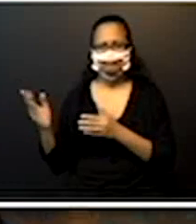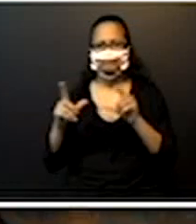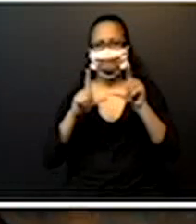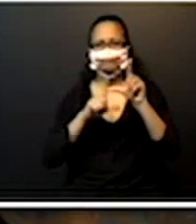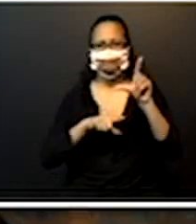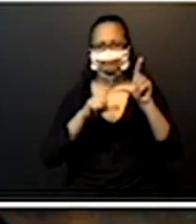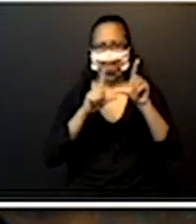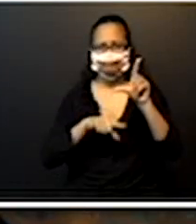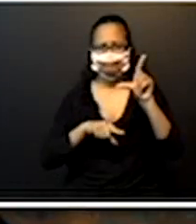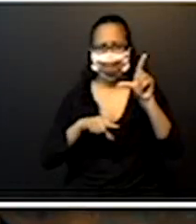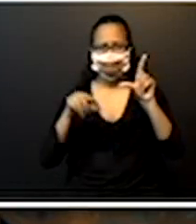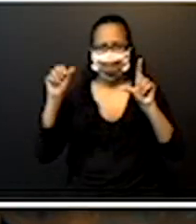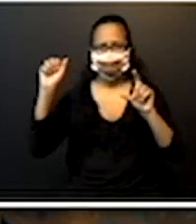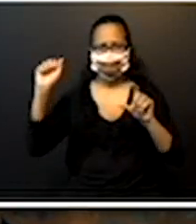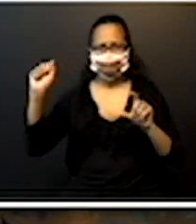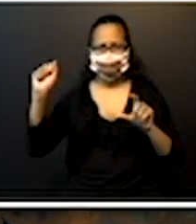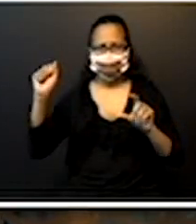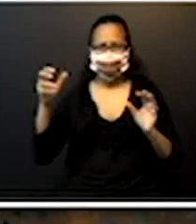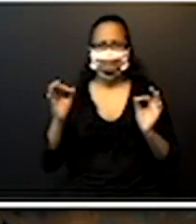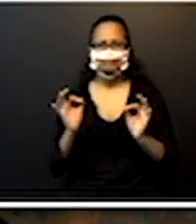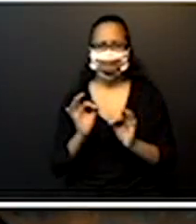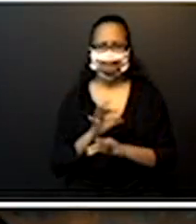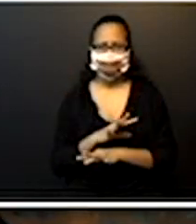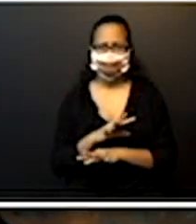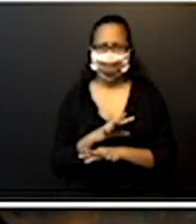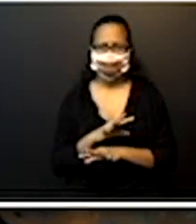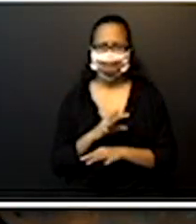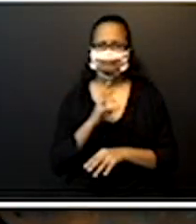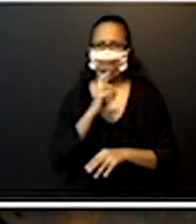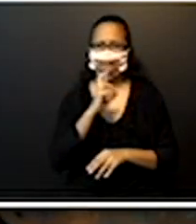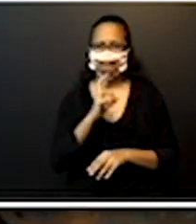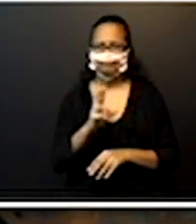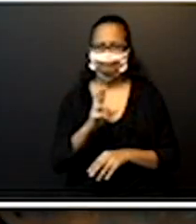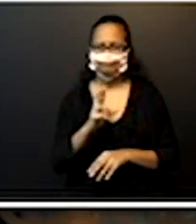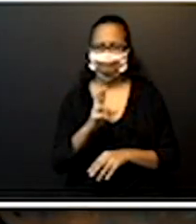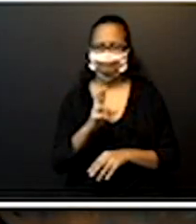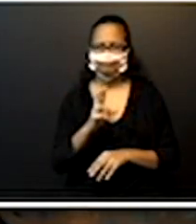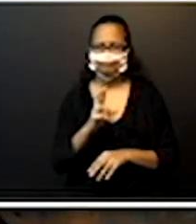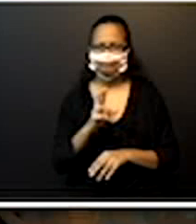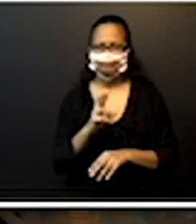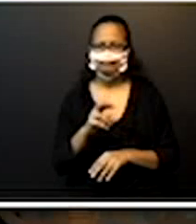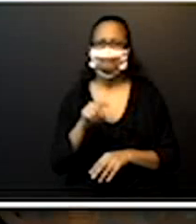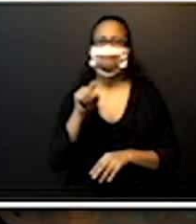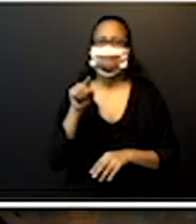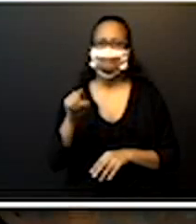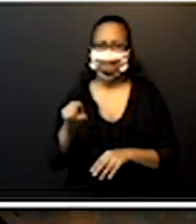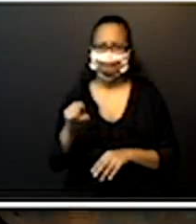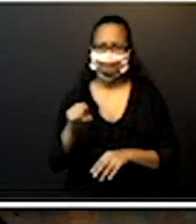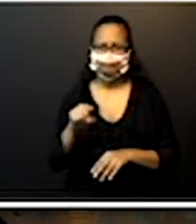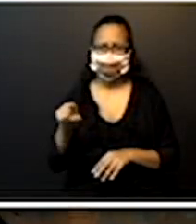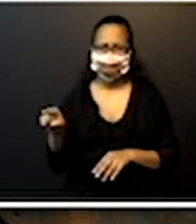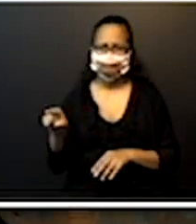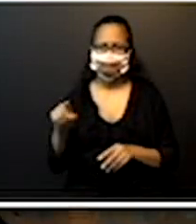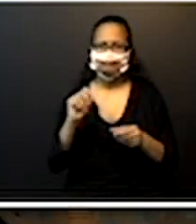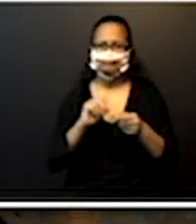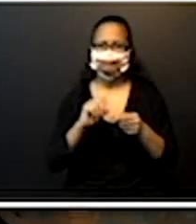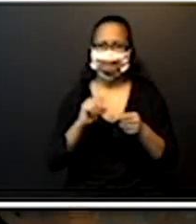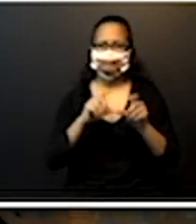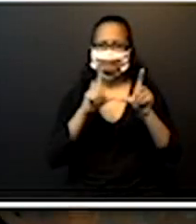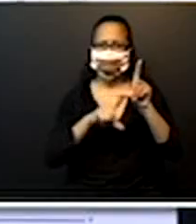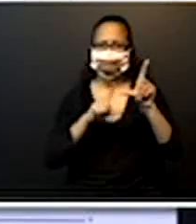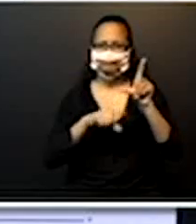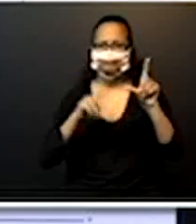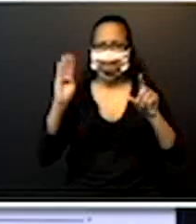então, está resolvida, aí vocês vão fazer a letra B, a letra C